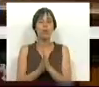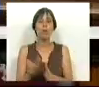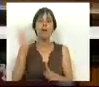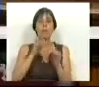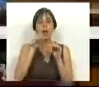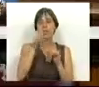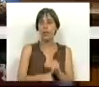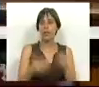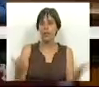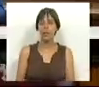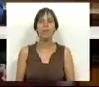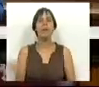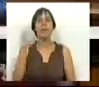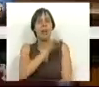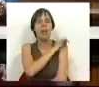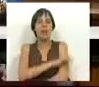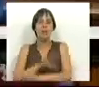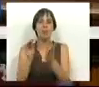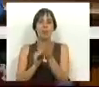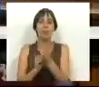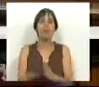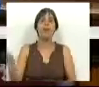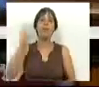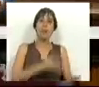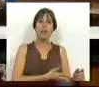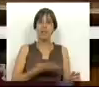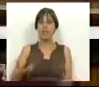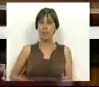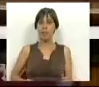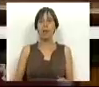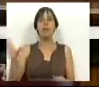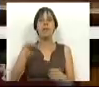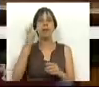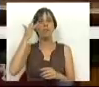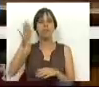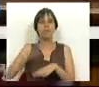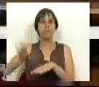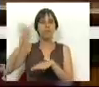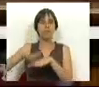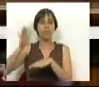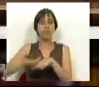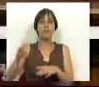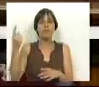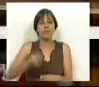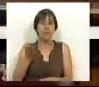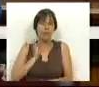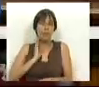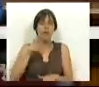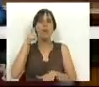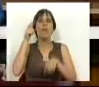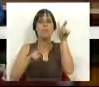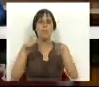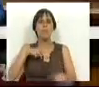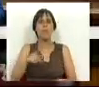Mais recessão, mais pobreza, mais desemprego, mais emigração forçada, mais portugueses numa